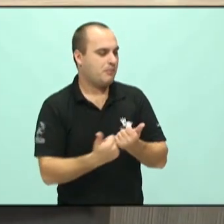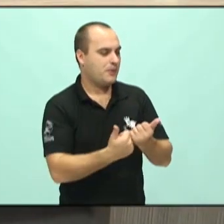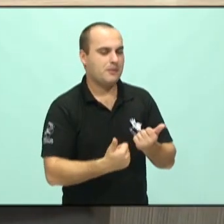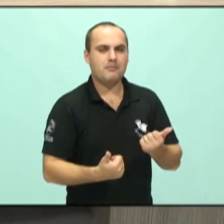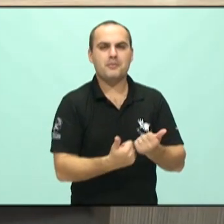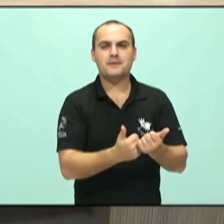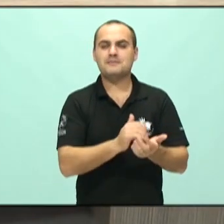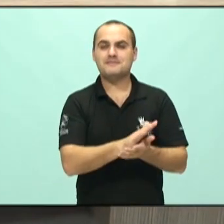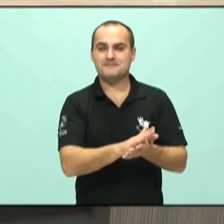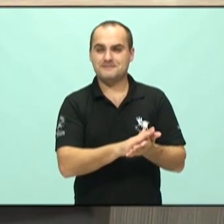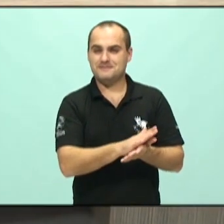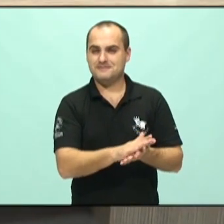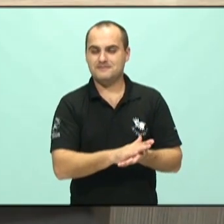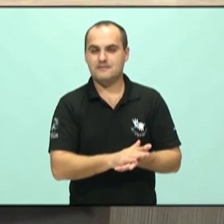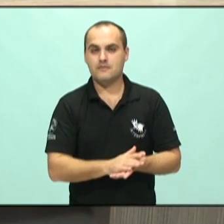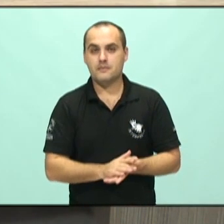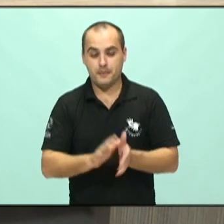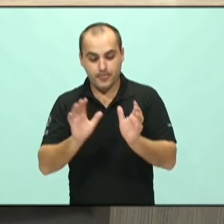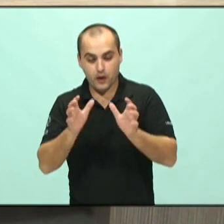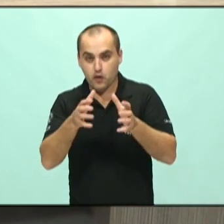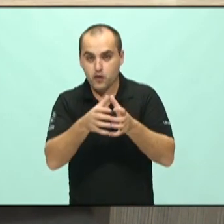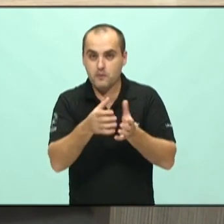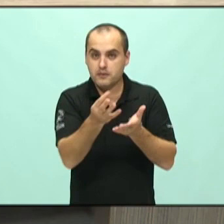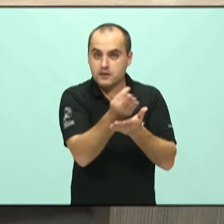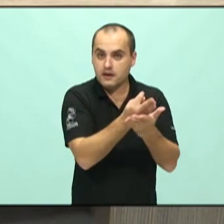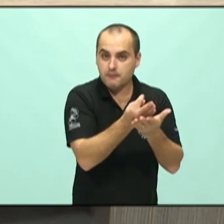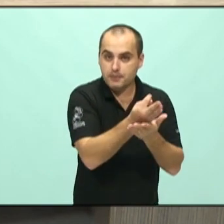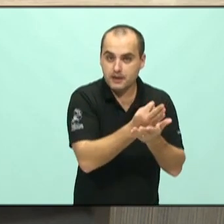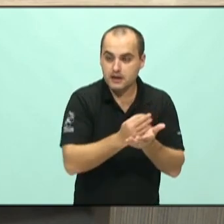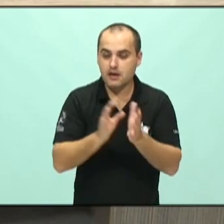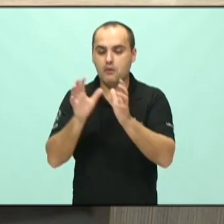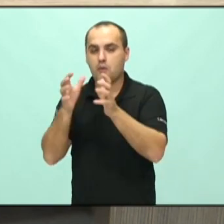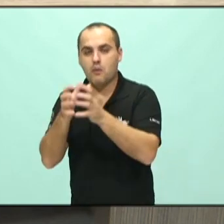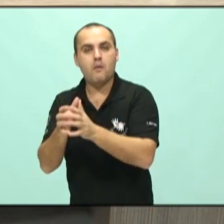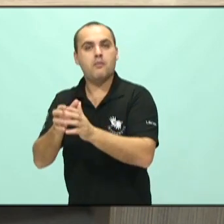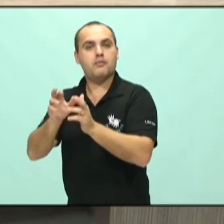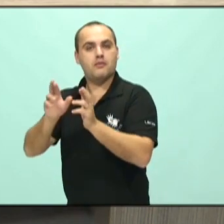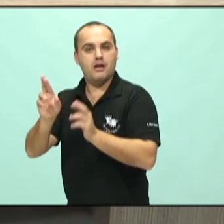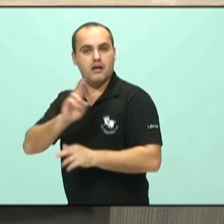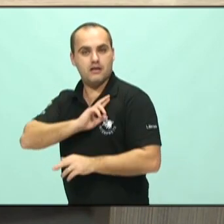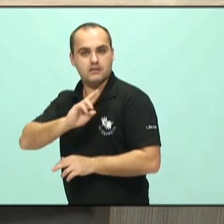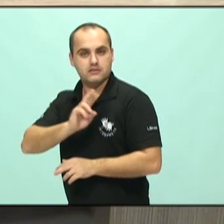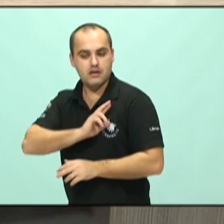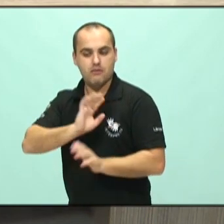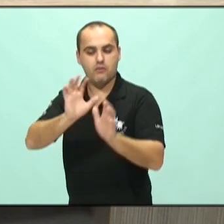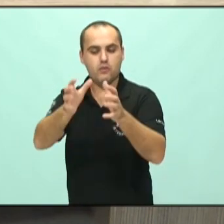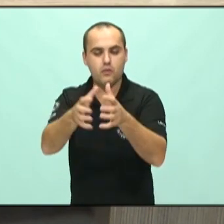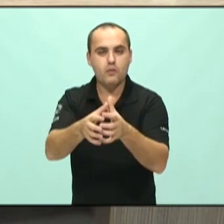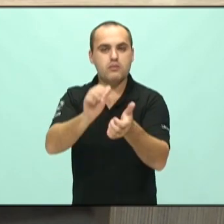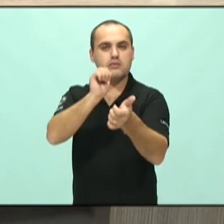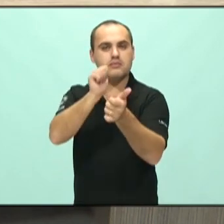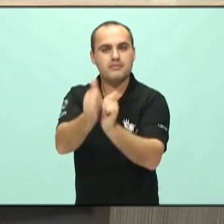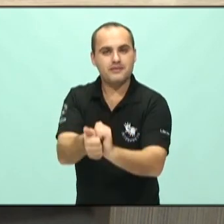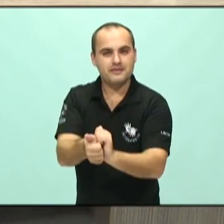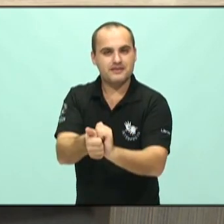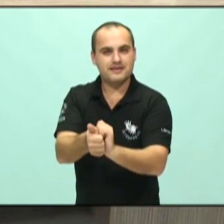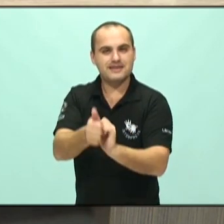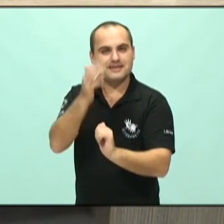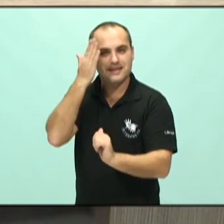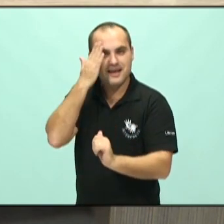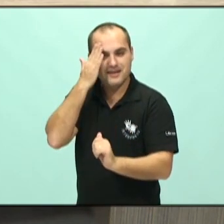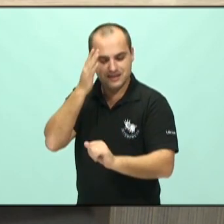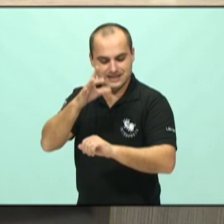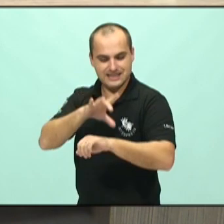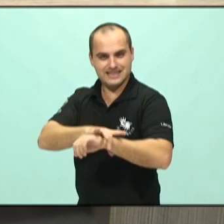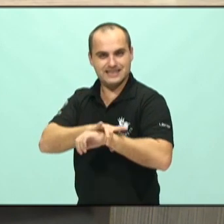terapêuticos, grupos religiosos, esporte, são coisas que realmente nos asseguram,